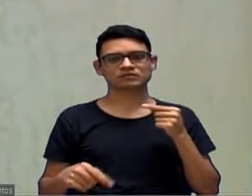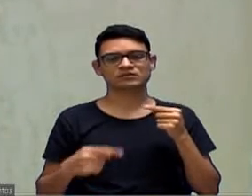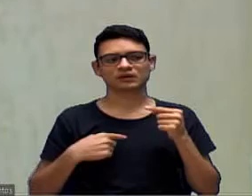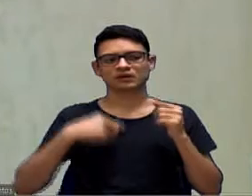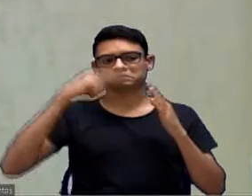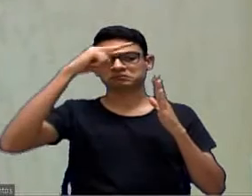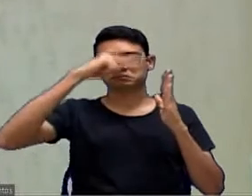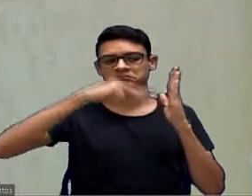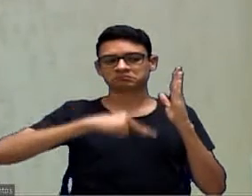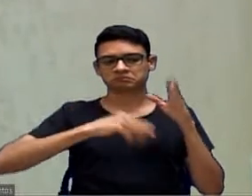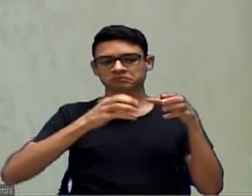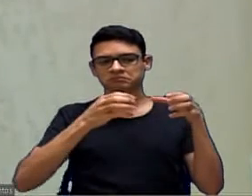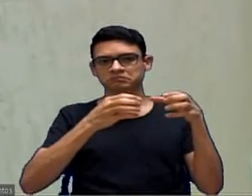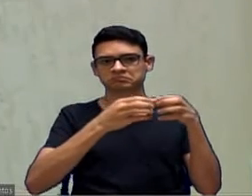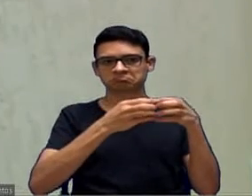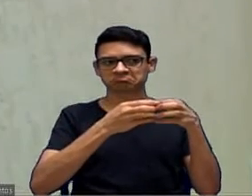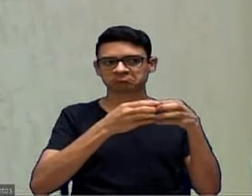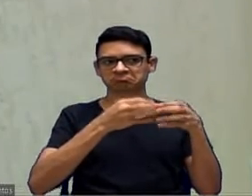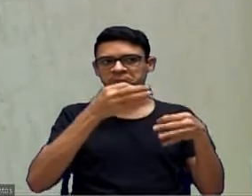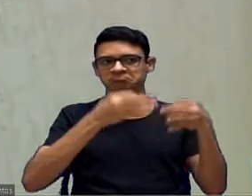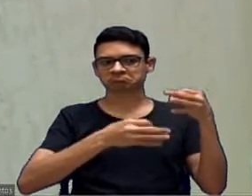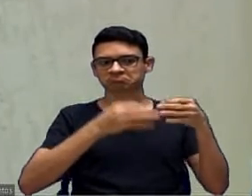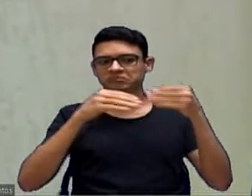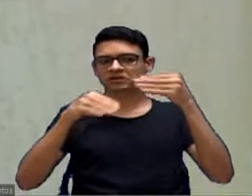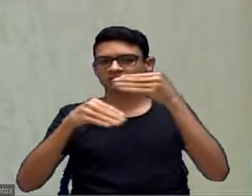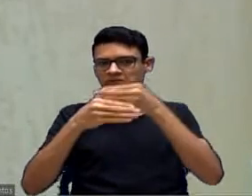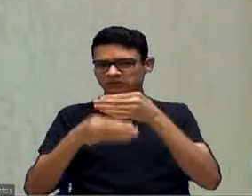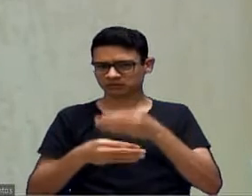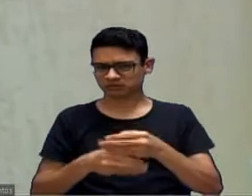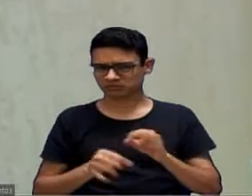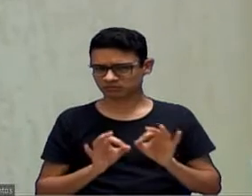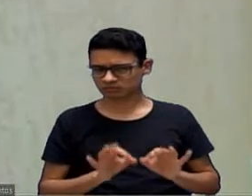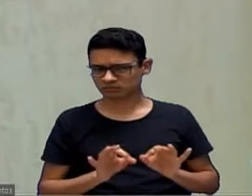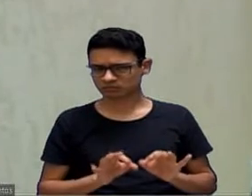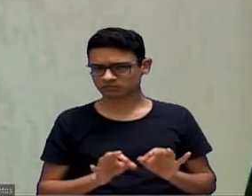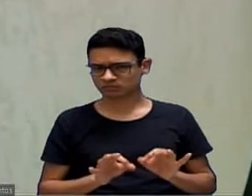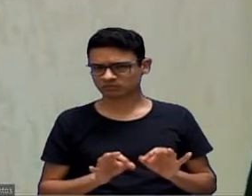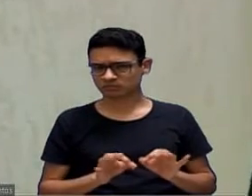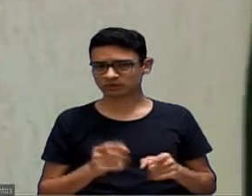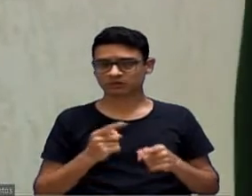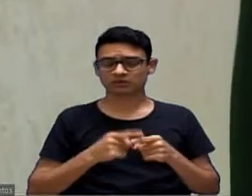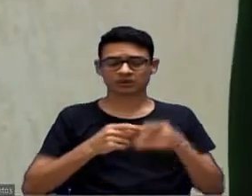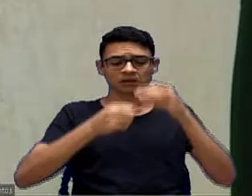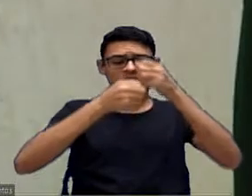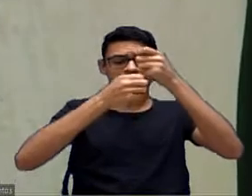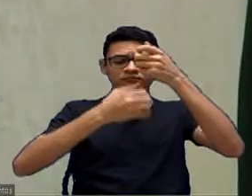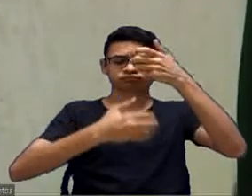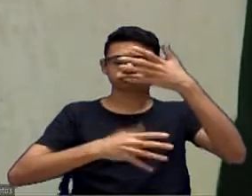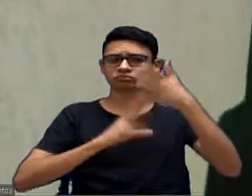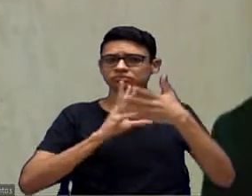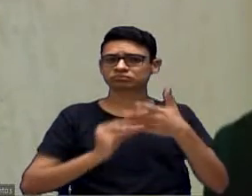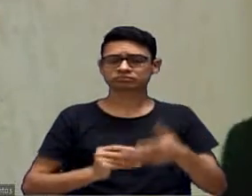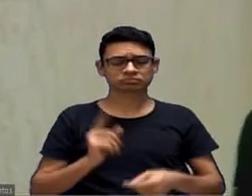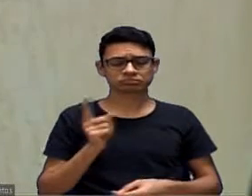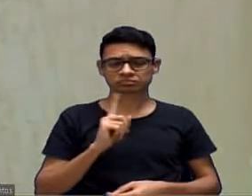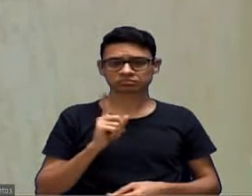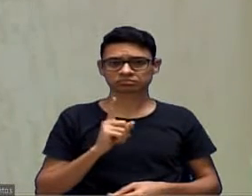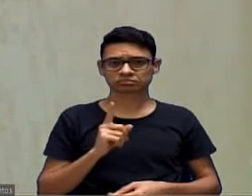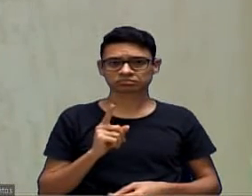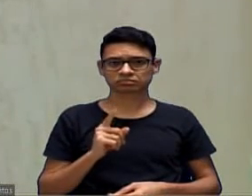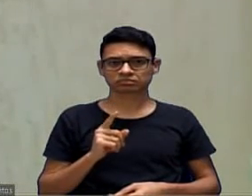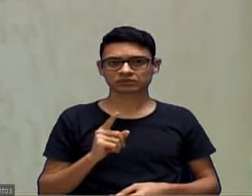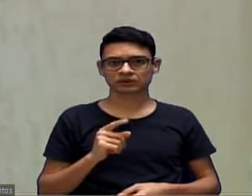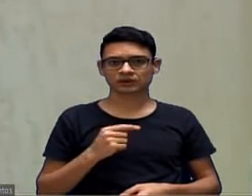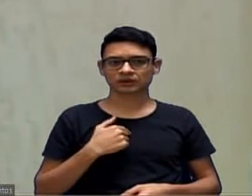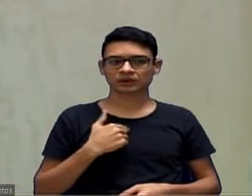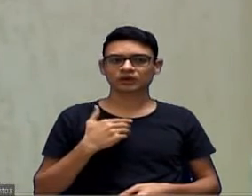aqui o parecer de ilegalidade é das emendas? É, exatamente. que não abre tudo aqui para mim. É das emendas que está... Está bom, mas